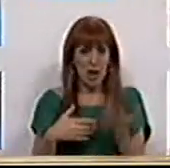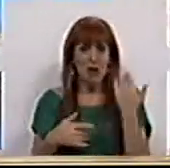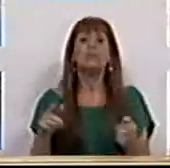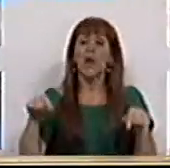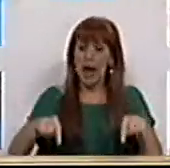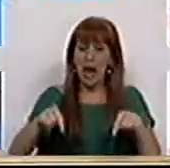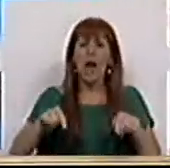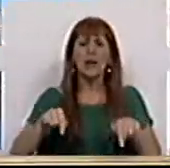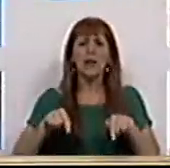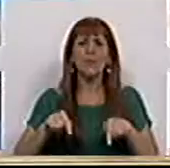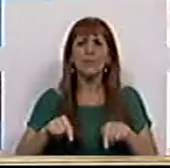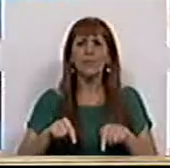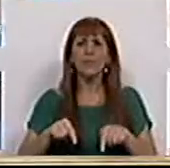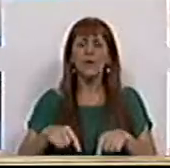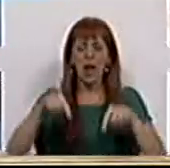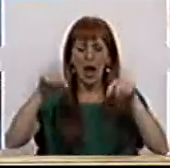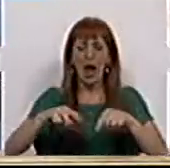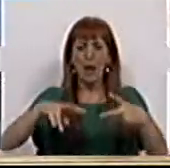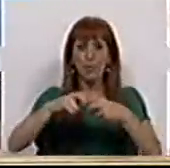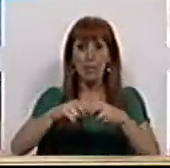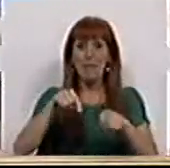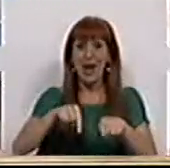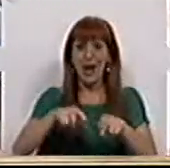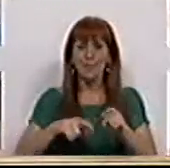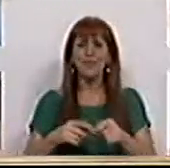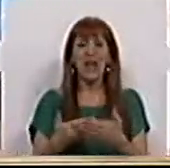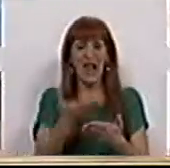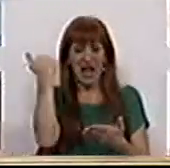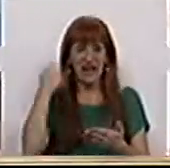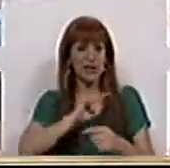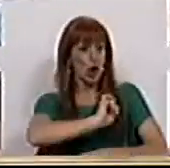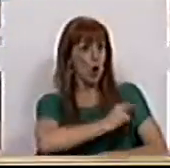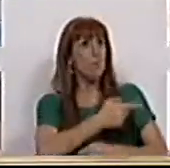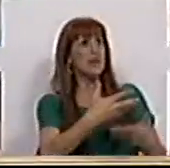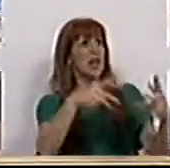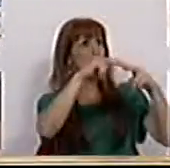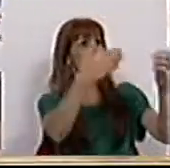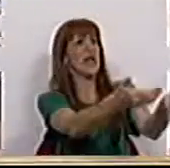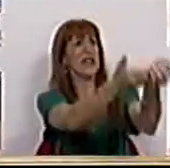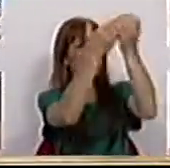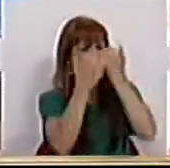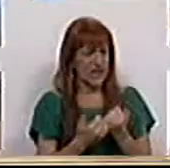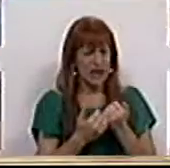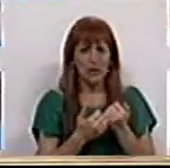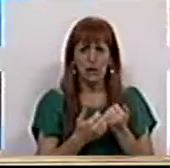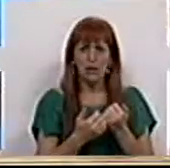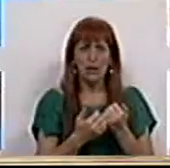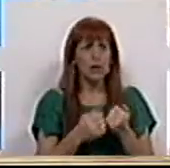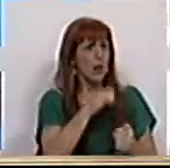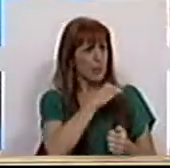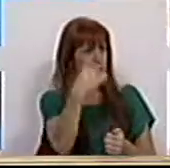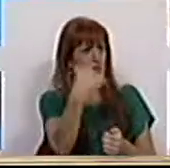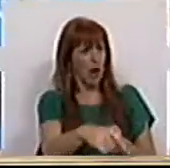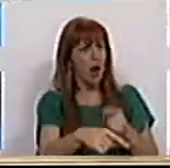pois é aqui exatamente que reside o problema. É retirar competências aos municípios que tenham uma